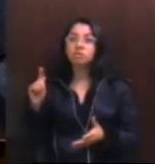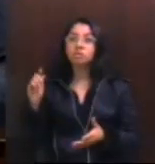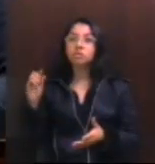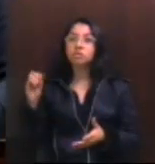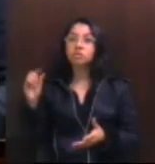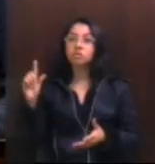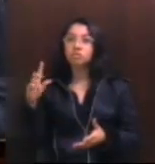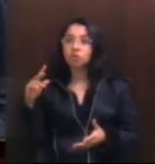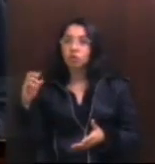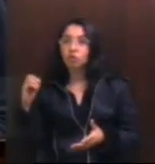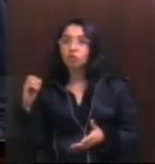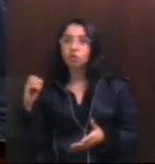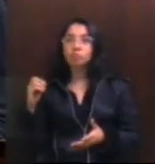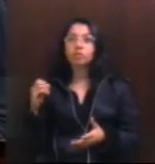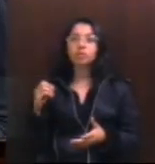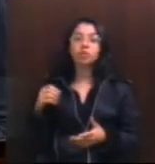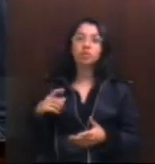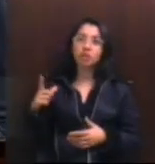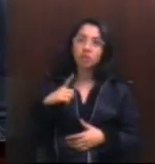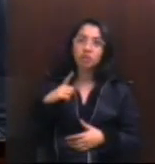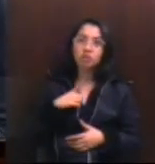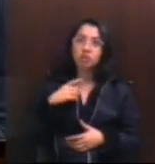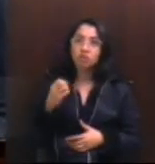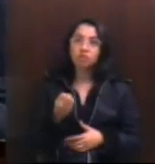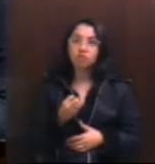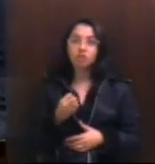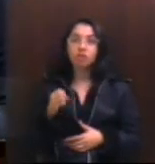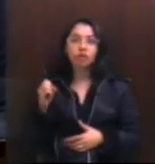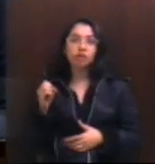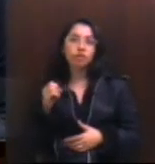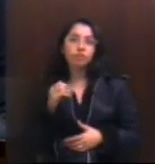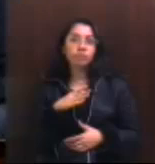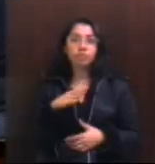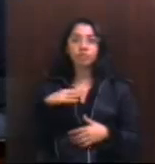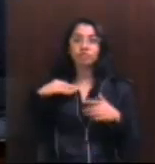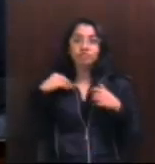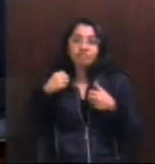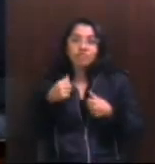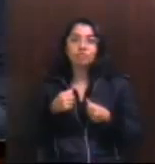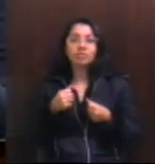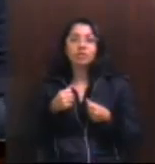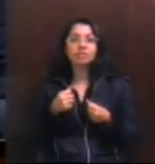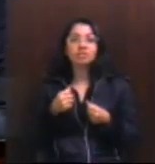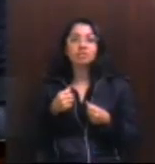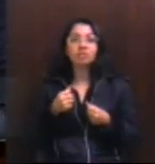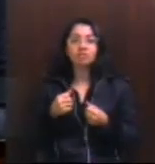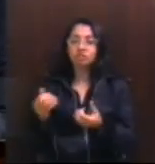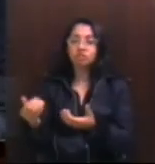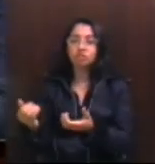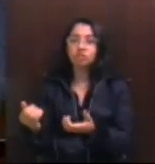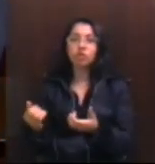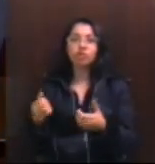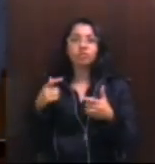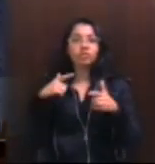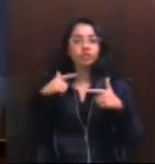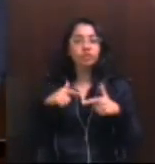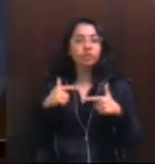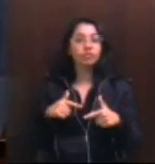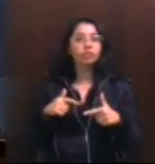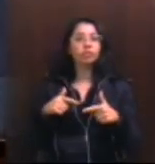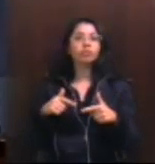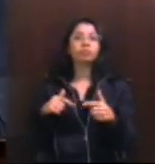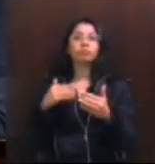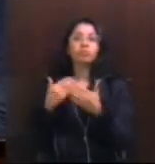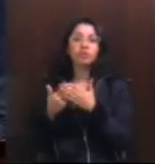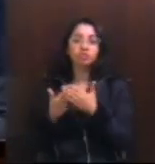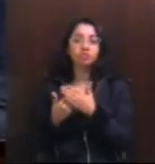ganha, depois do golpe, um novo ânimo na sua mobilização. E, portanto, esses jovens que lutam pela sua educação de qualidade, educação pública